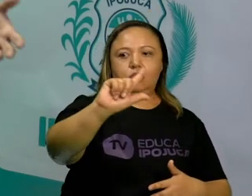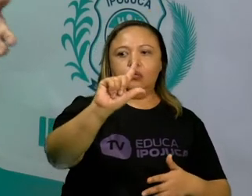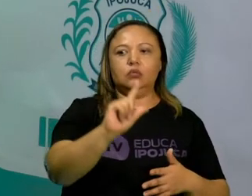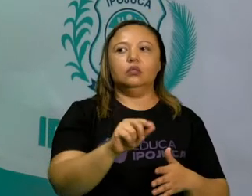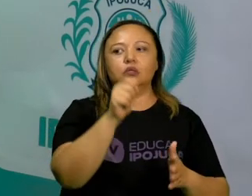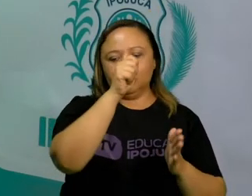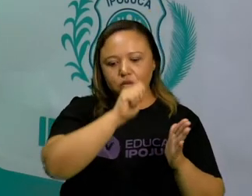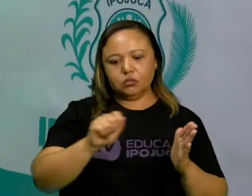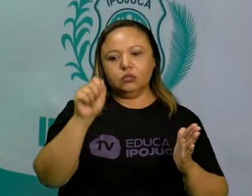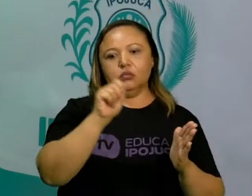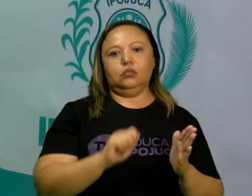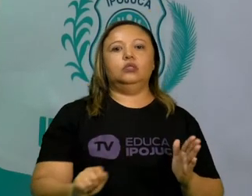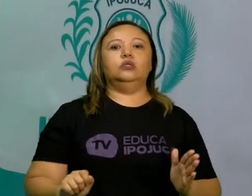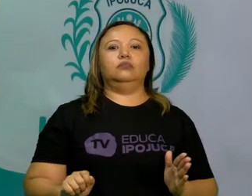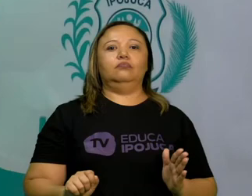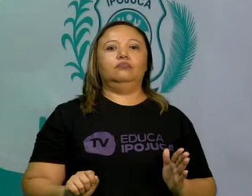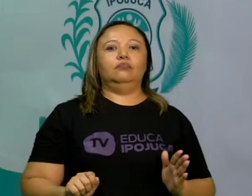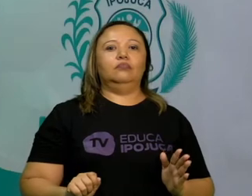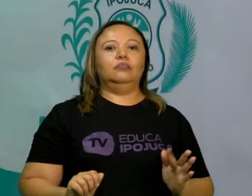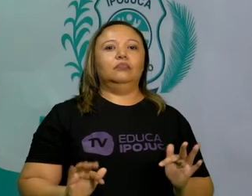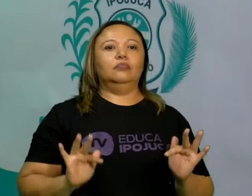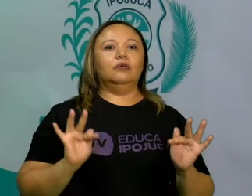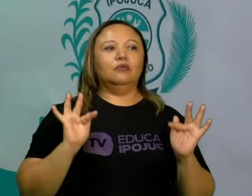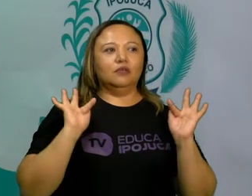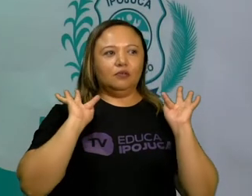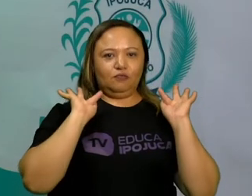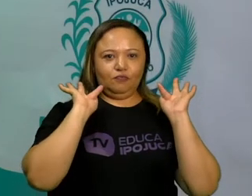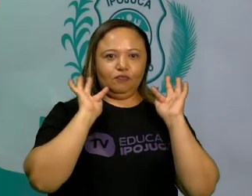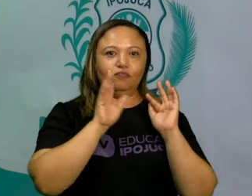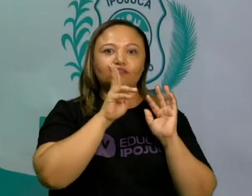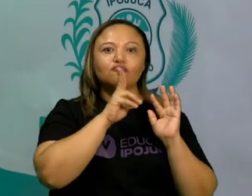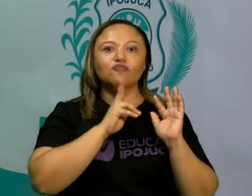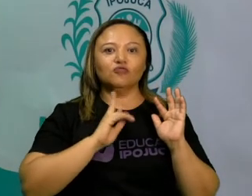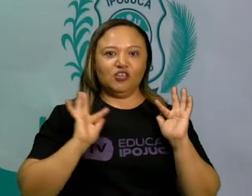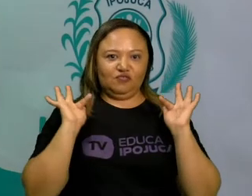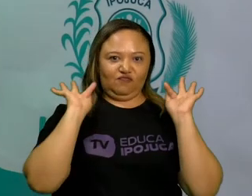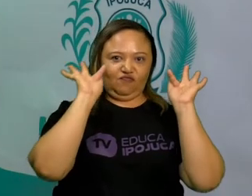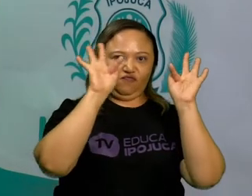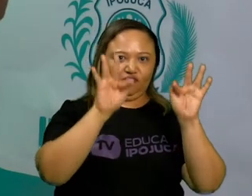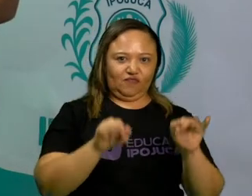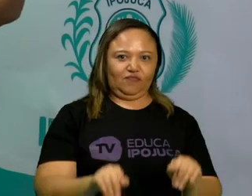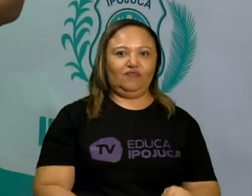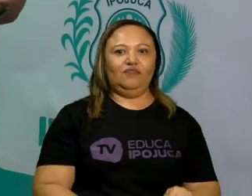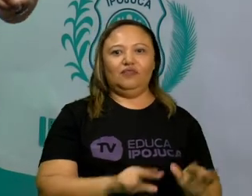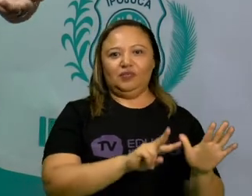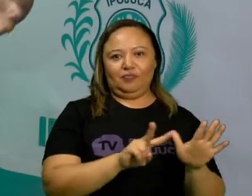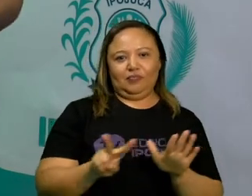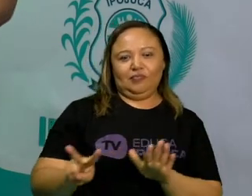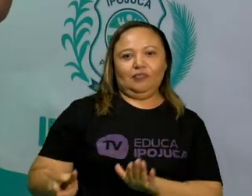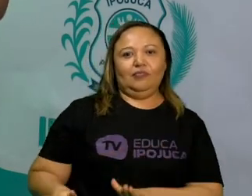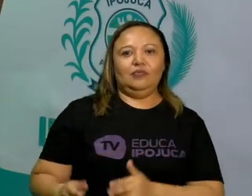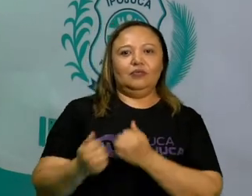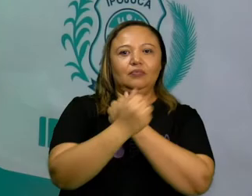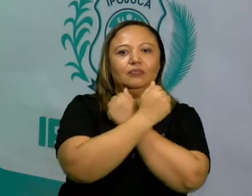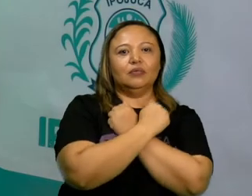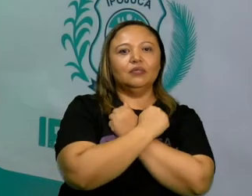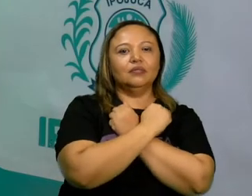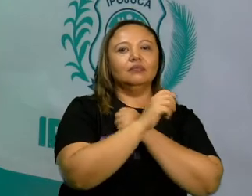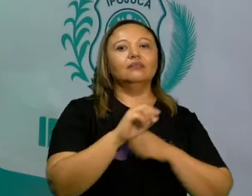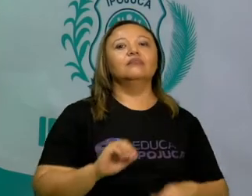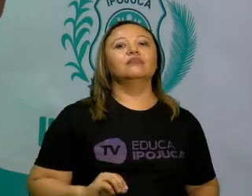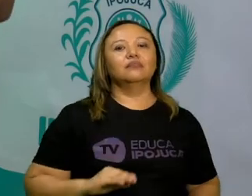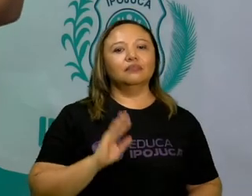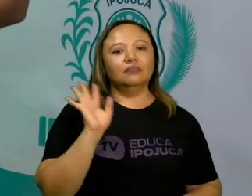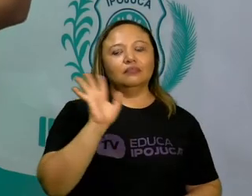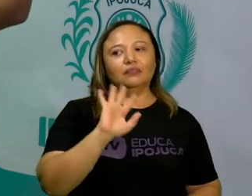aula, aqui no nosso próximo encontro. Desejo para vocês um excelente final de semana, um grande abraço e